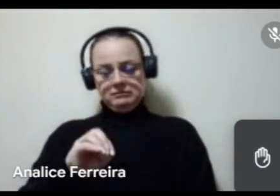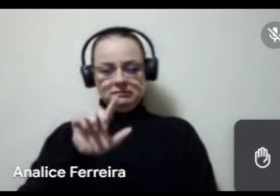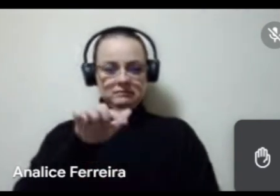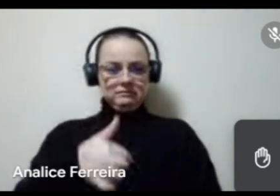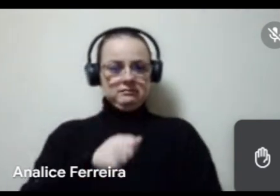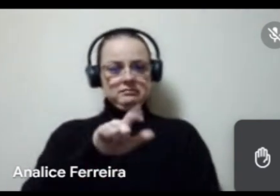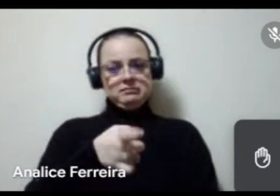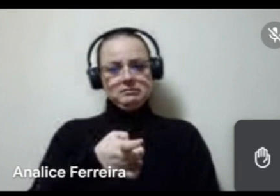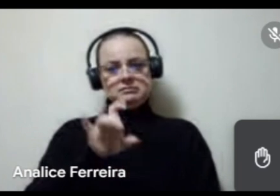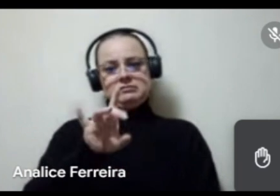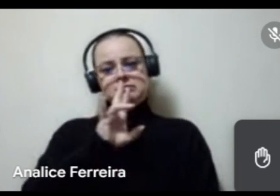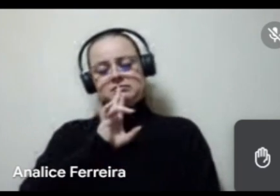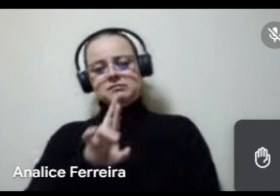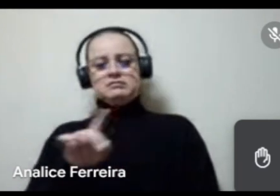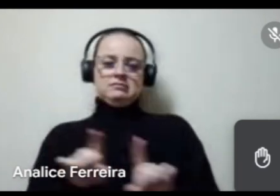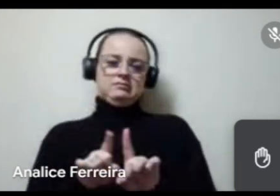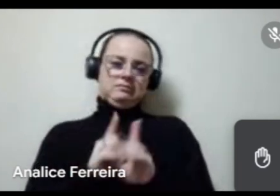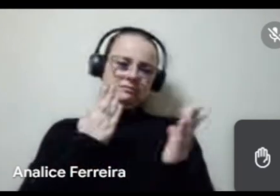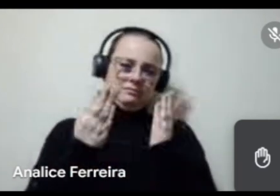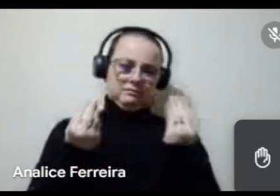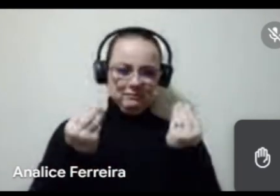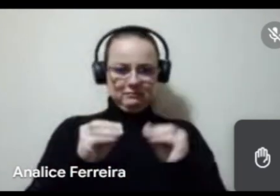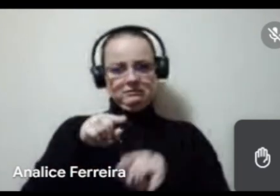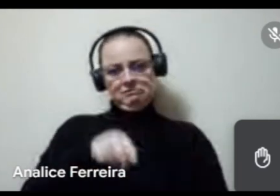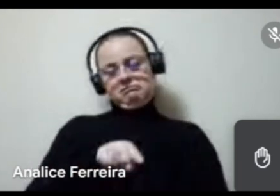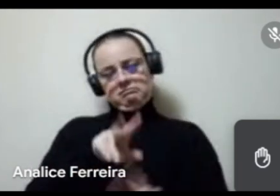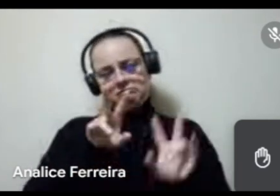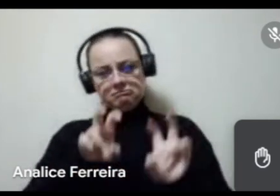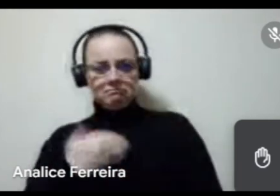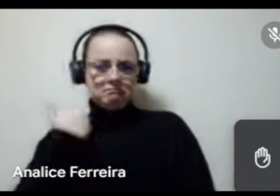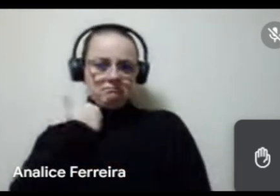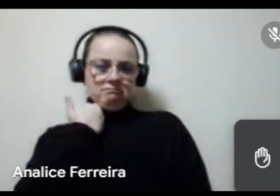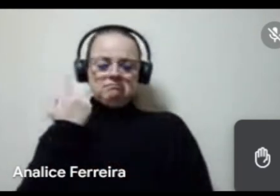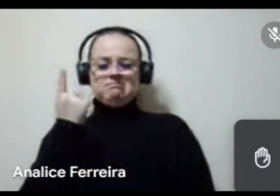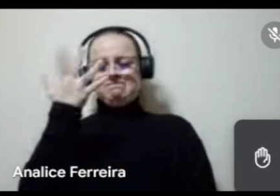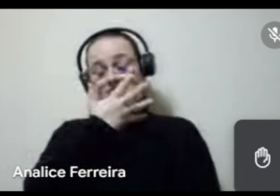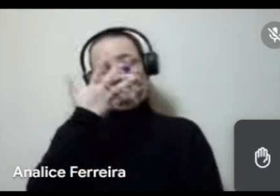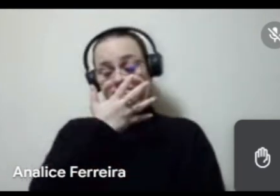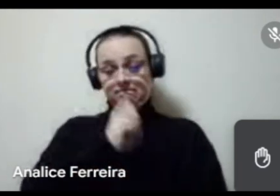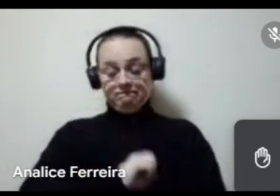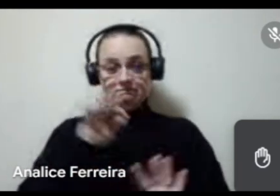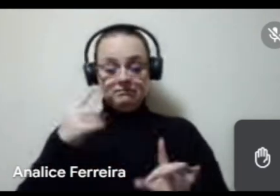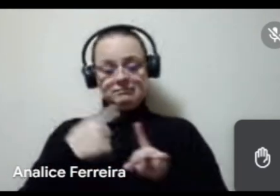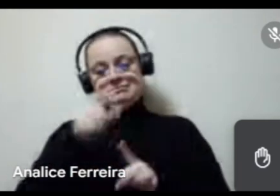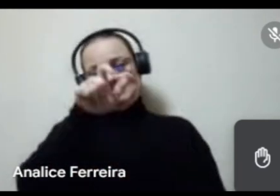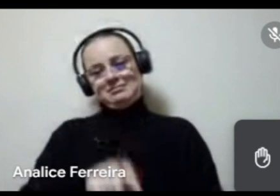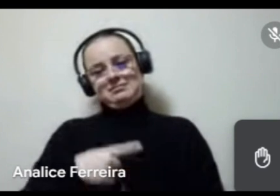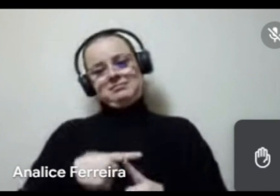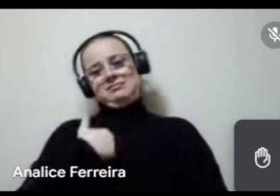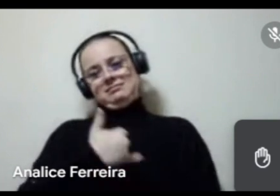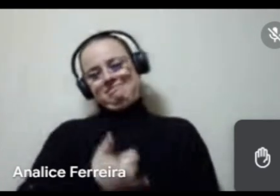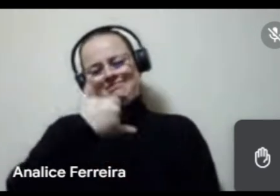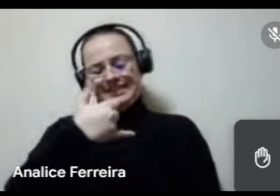para responder também uma questão, foi colocada aí no chat, eu não estou vendo direito por quem foi, porque eu estou de celular, e fica